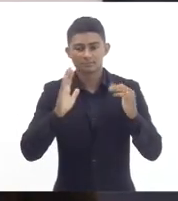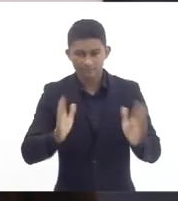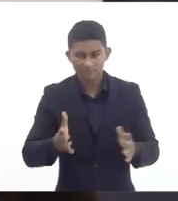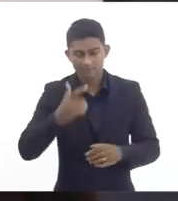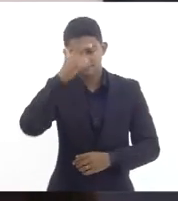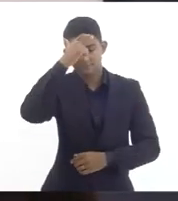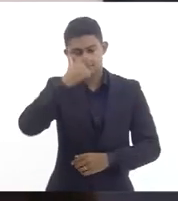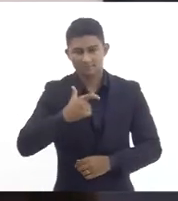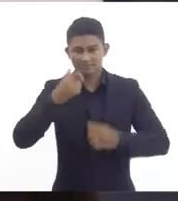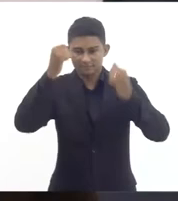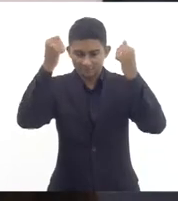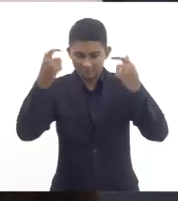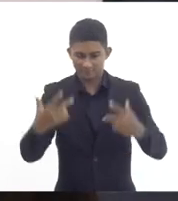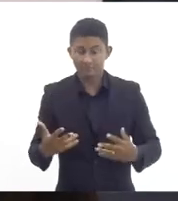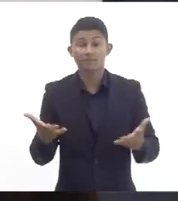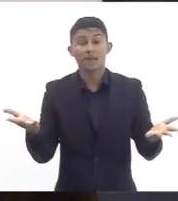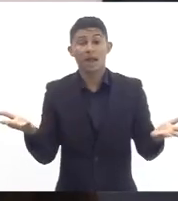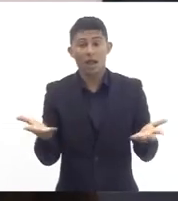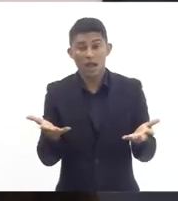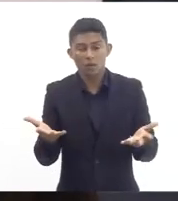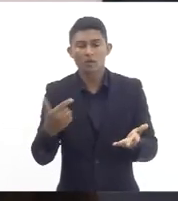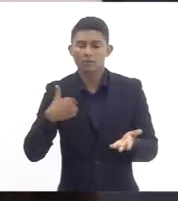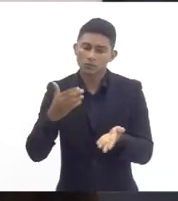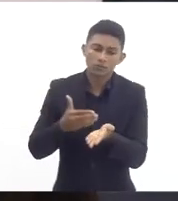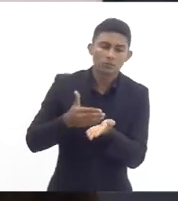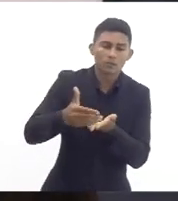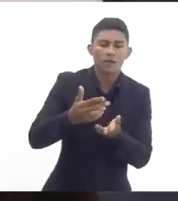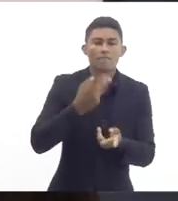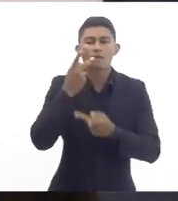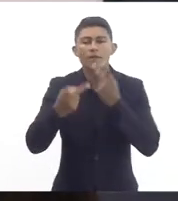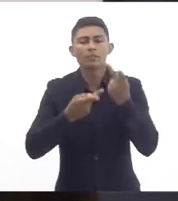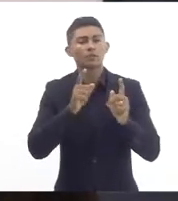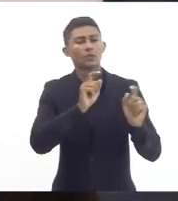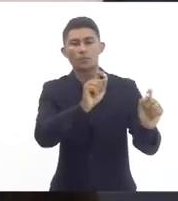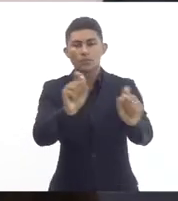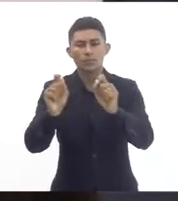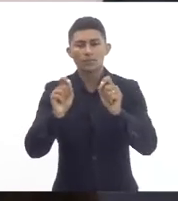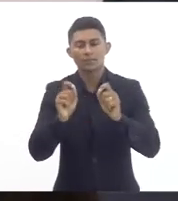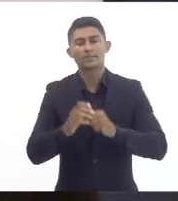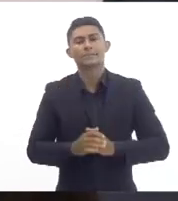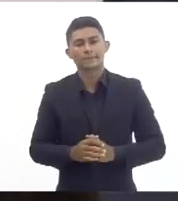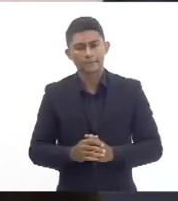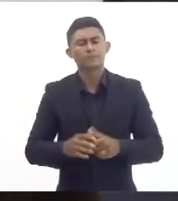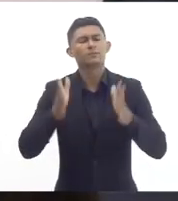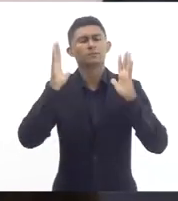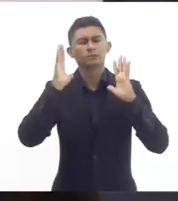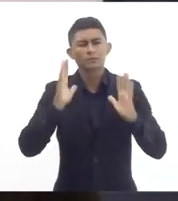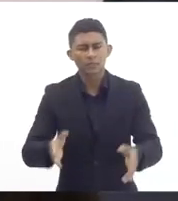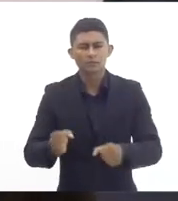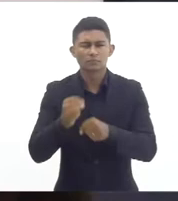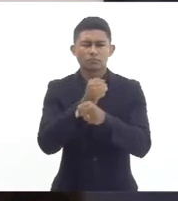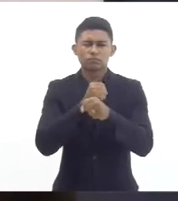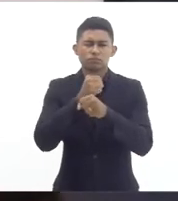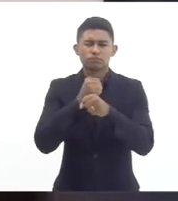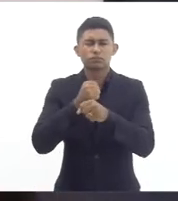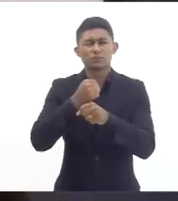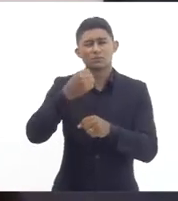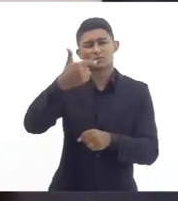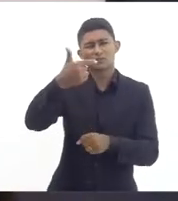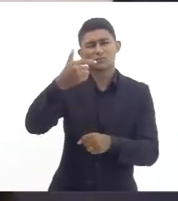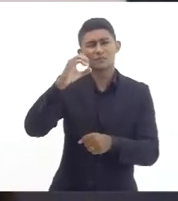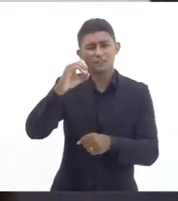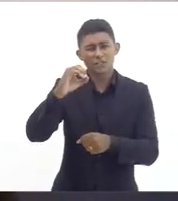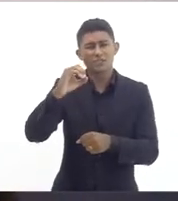eu queria iniciar minha fala dizendo que há mais de 20 anos a gente não consegue